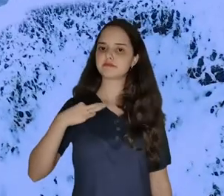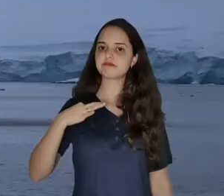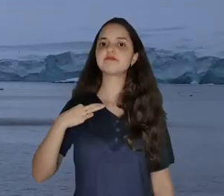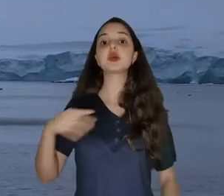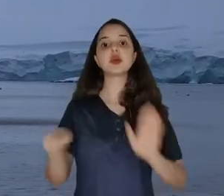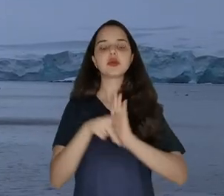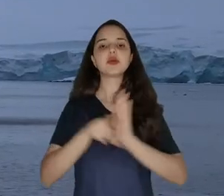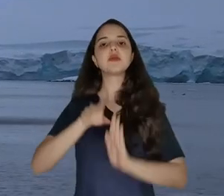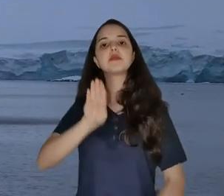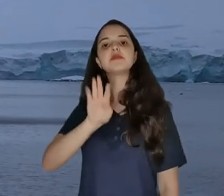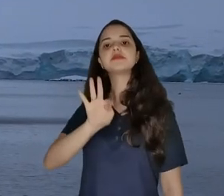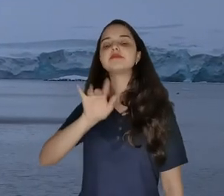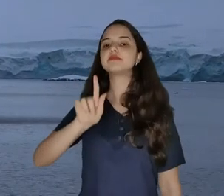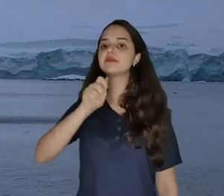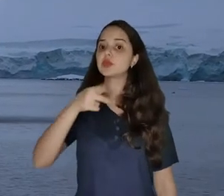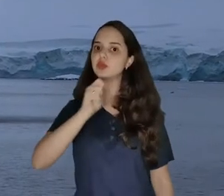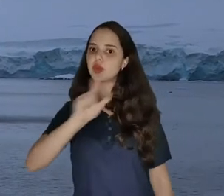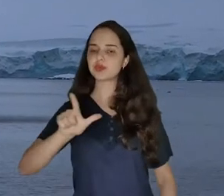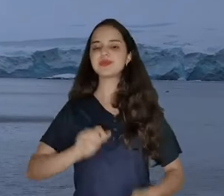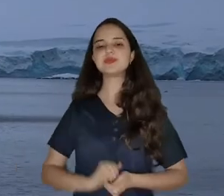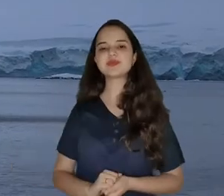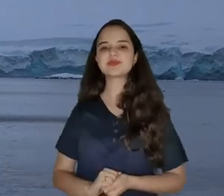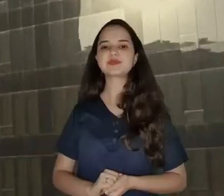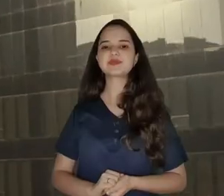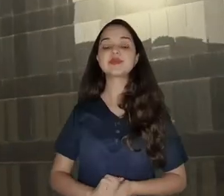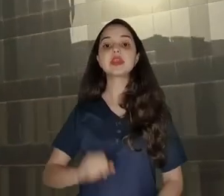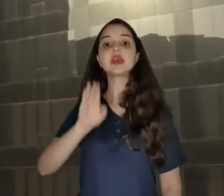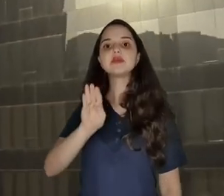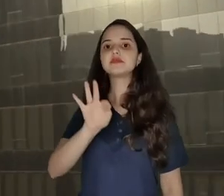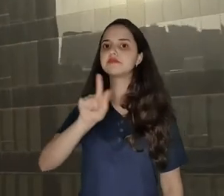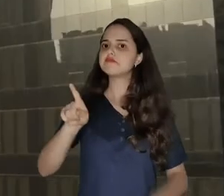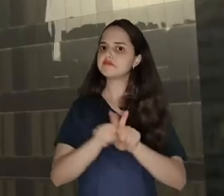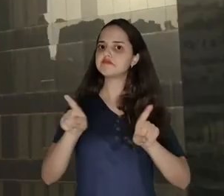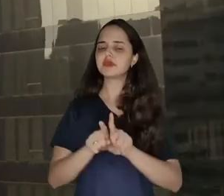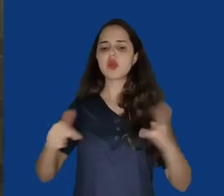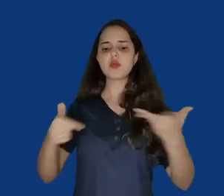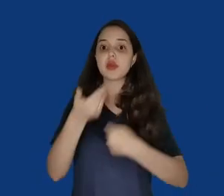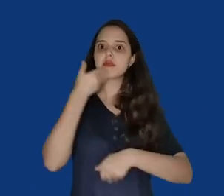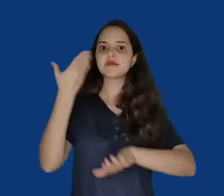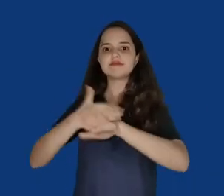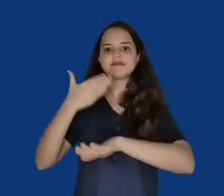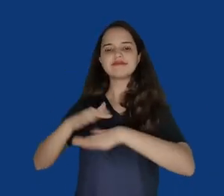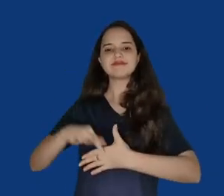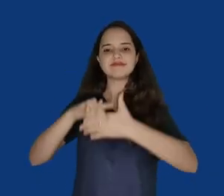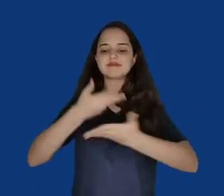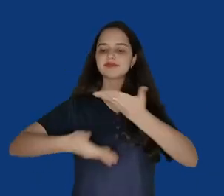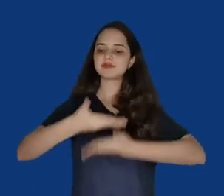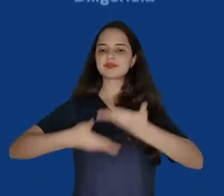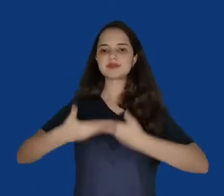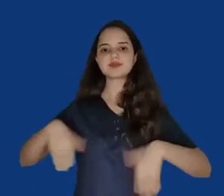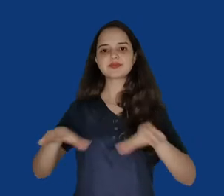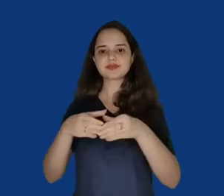voluntários assumidos pelo BTG Pactual. O BTG também adota as melhores práticas de governança